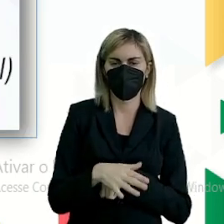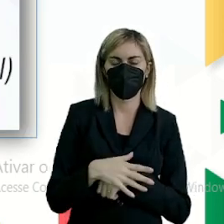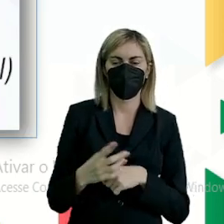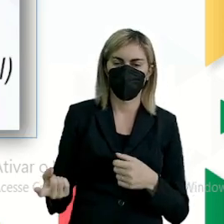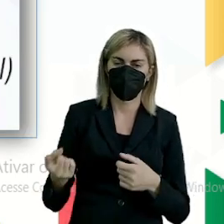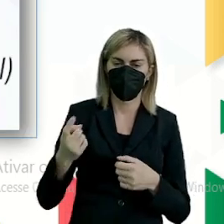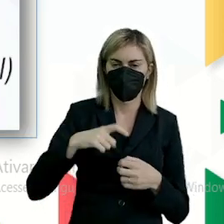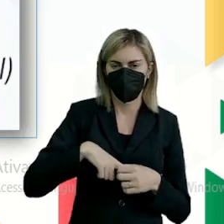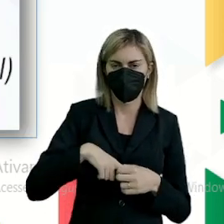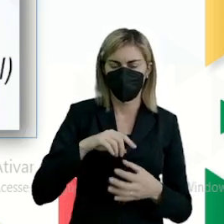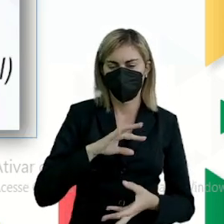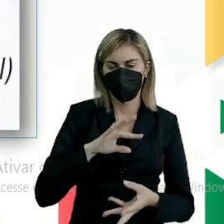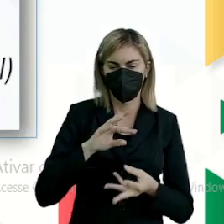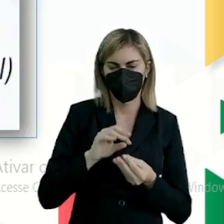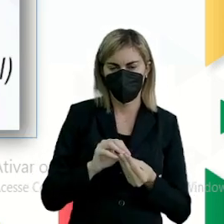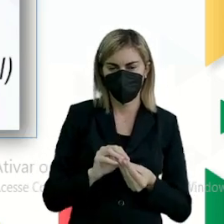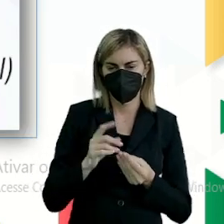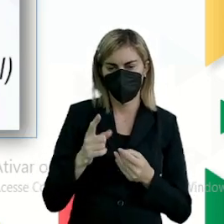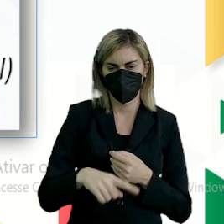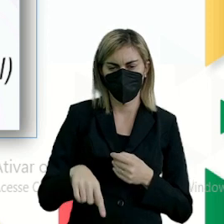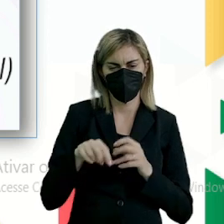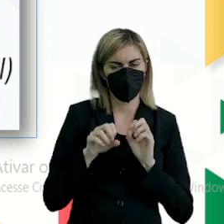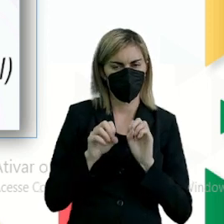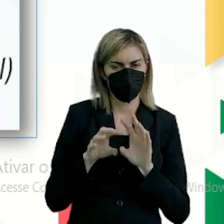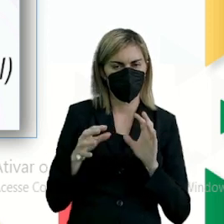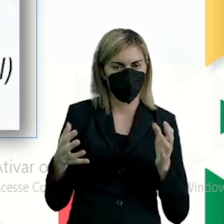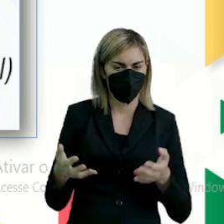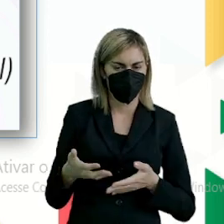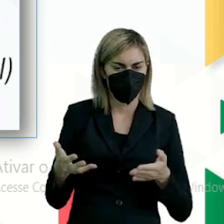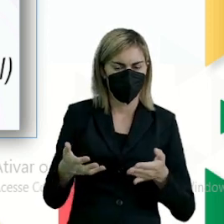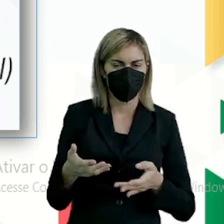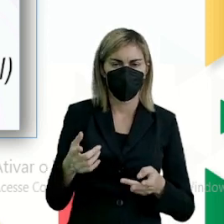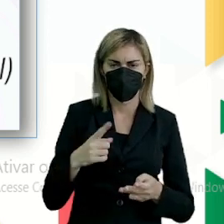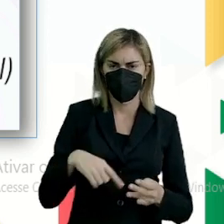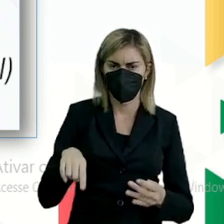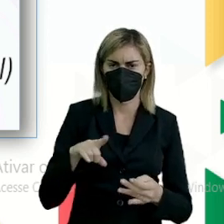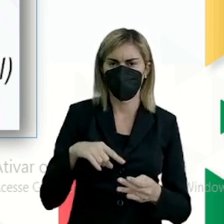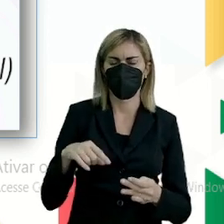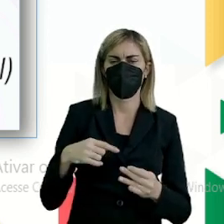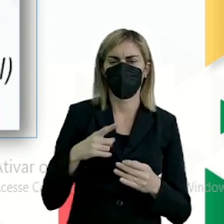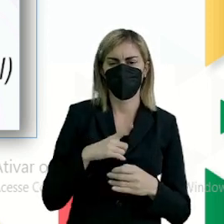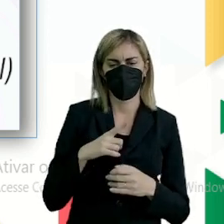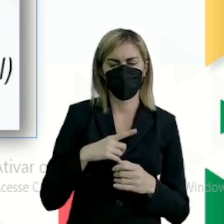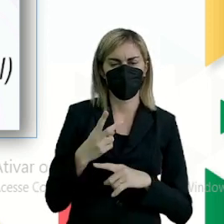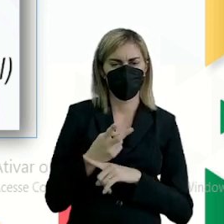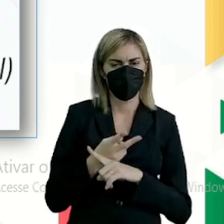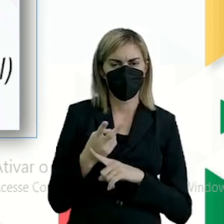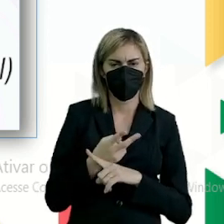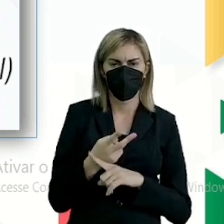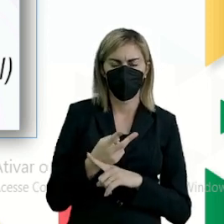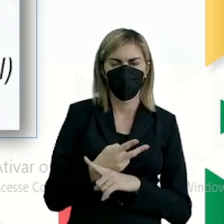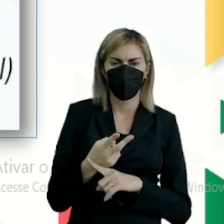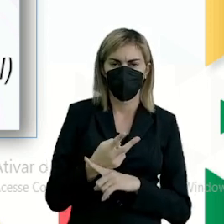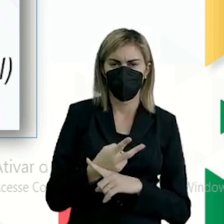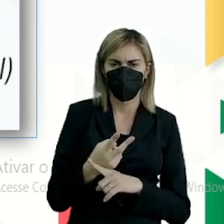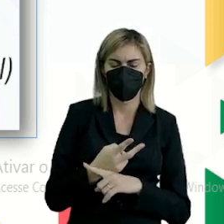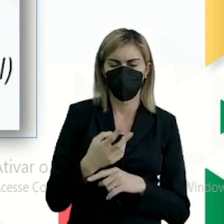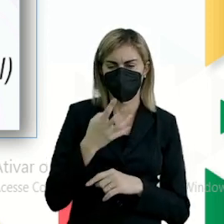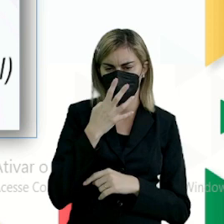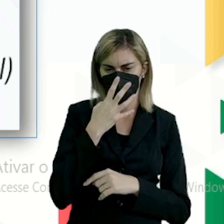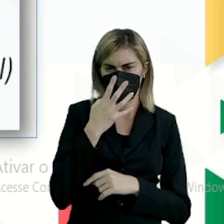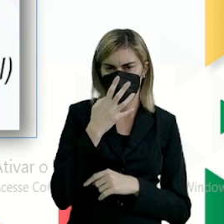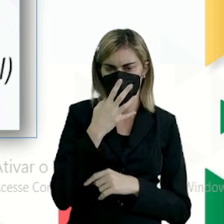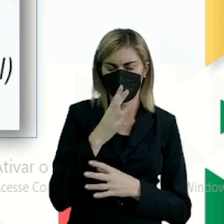voltando, resumindo a nossa aula de hoje, nós temos, na aula de hoje, nós procuramos, justamente, observar,